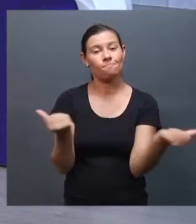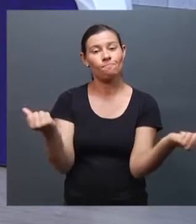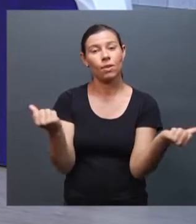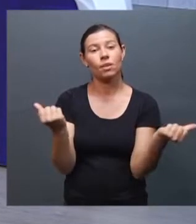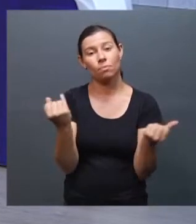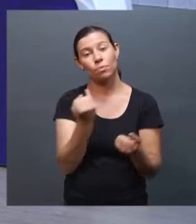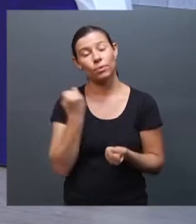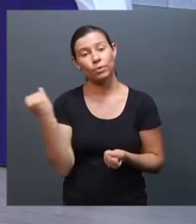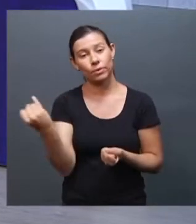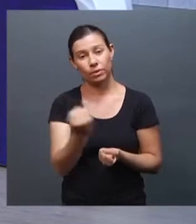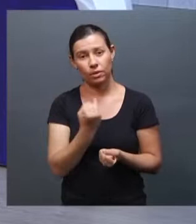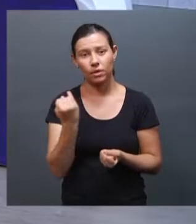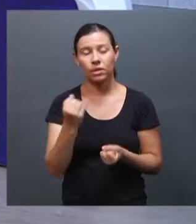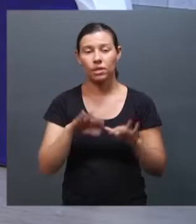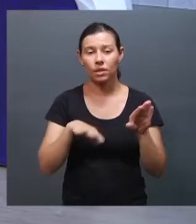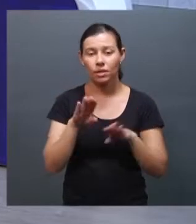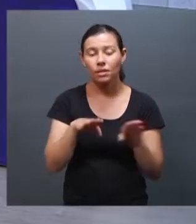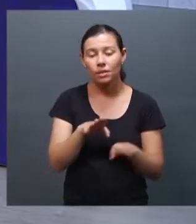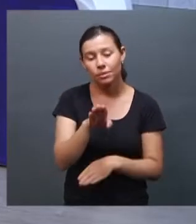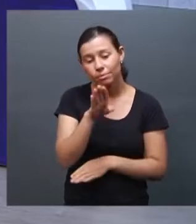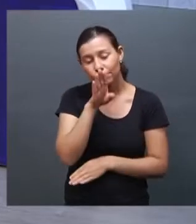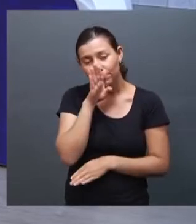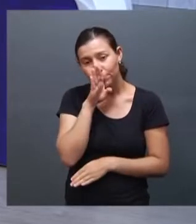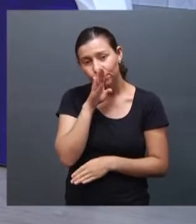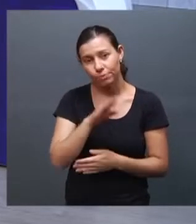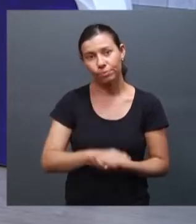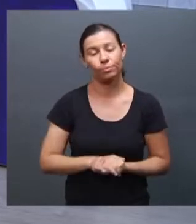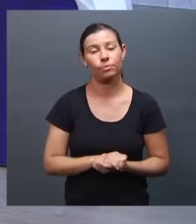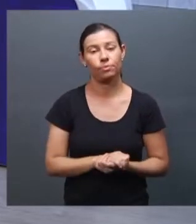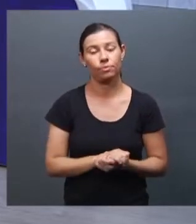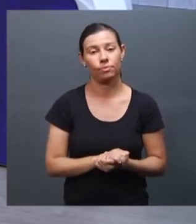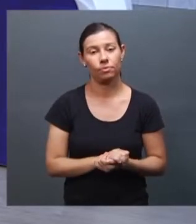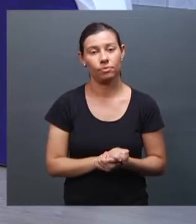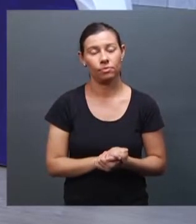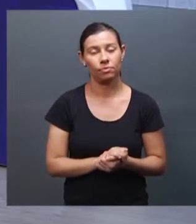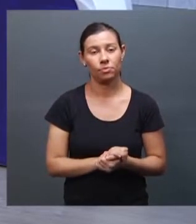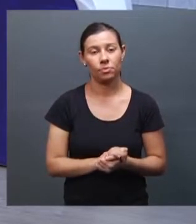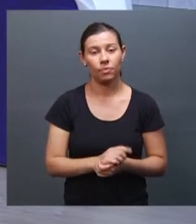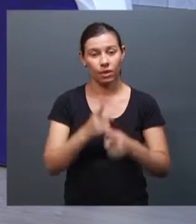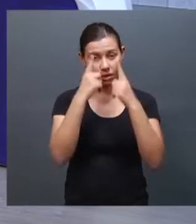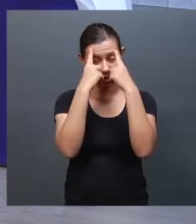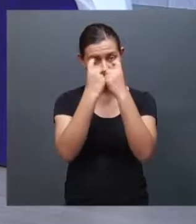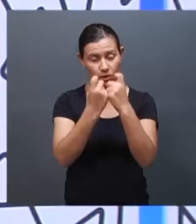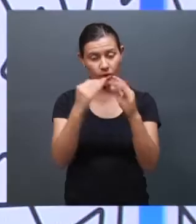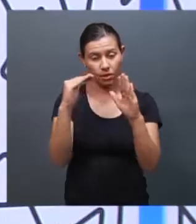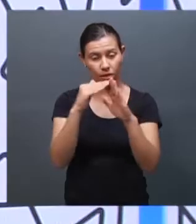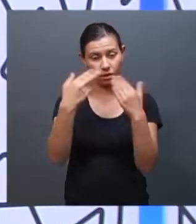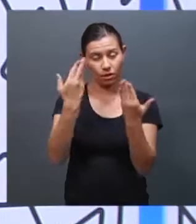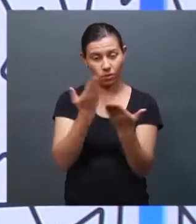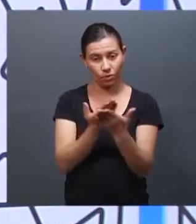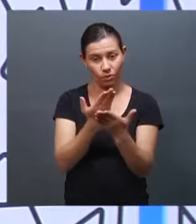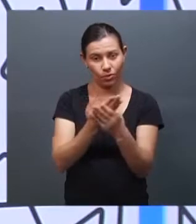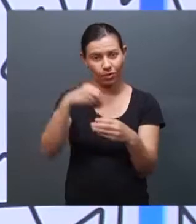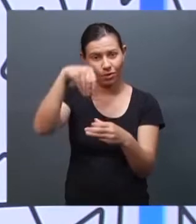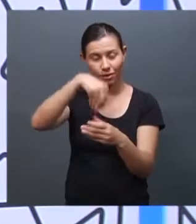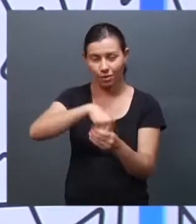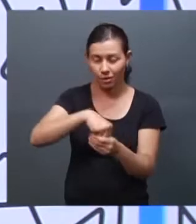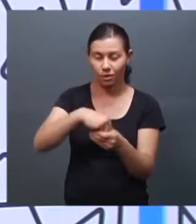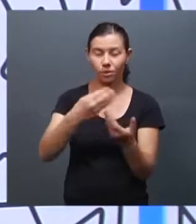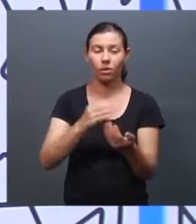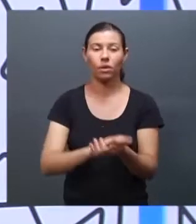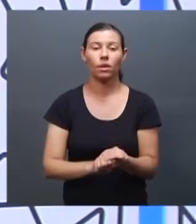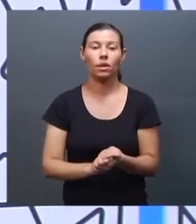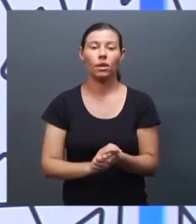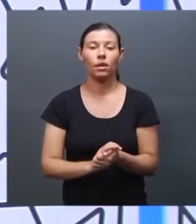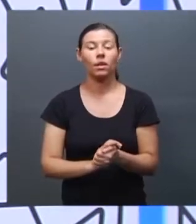importante e muito silenciada, né? A violência produzida na escola, né? A violência